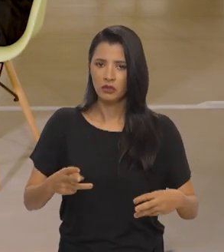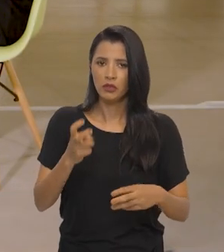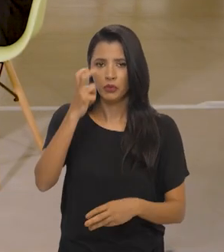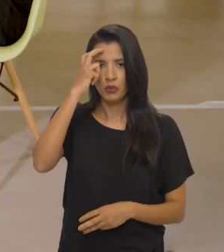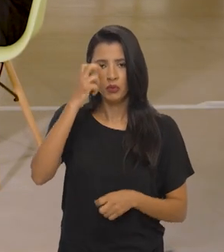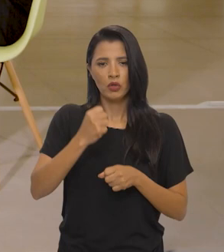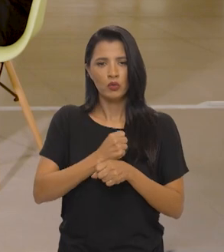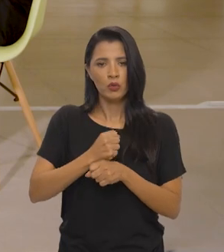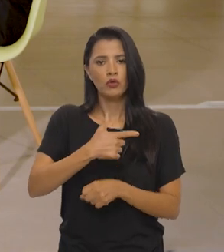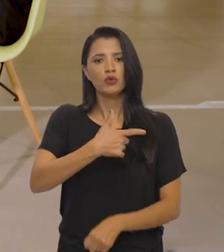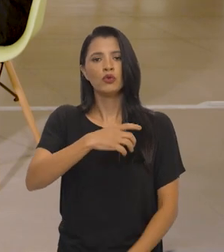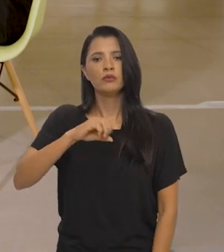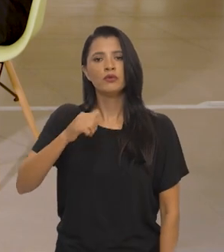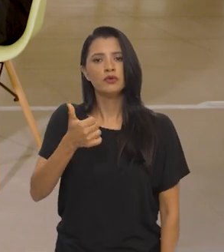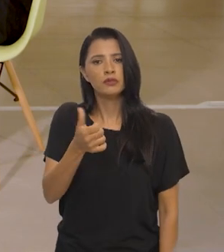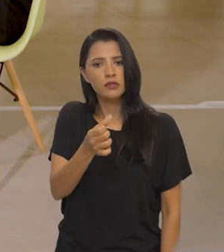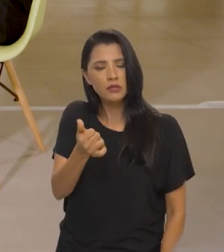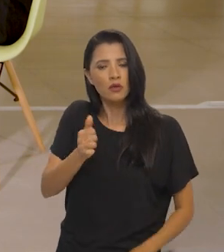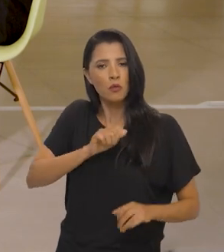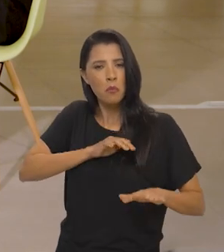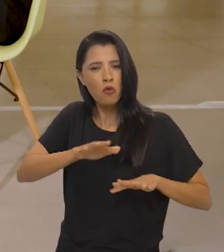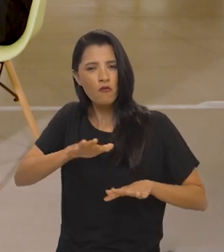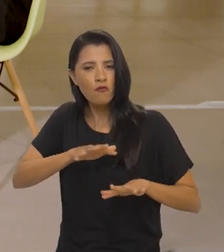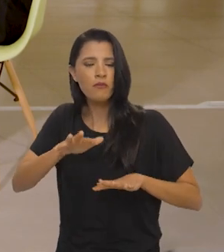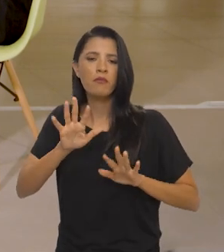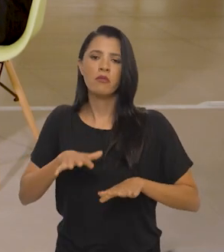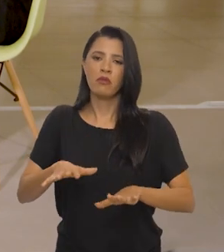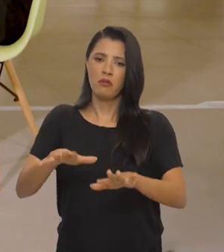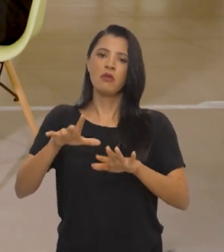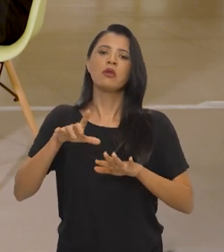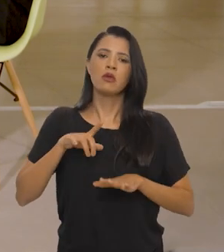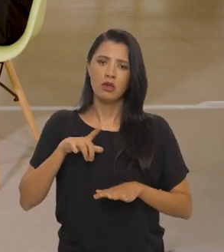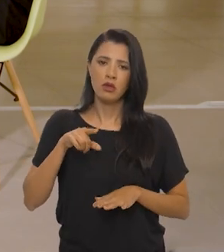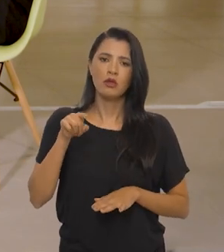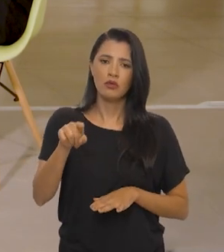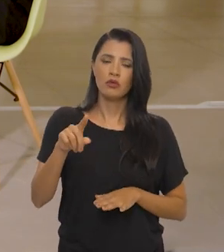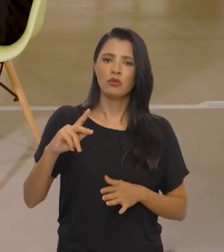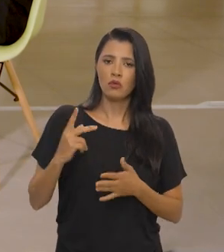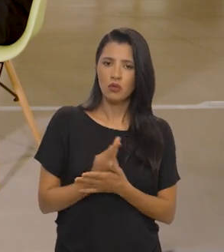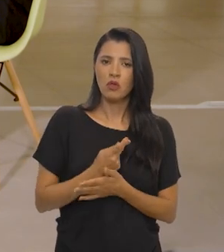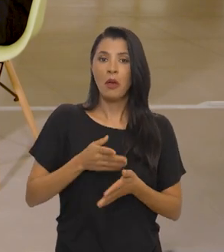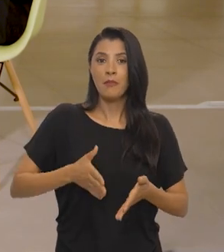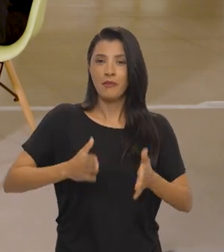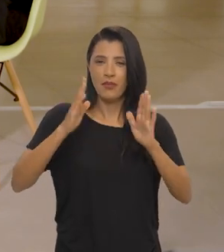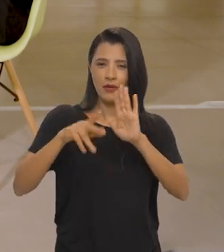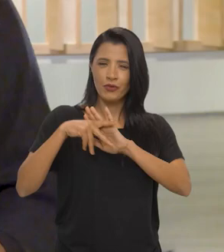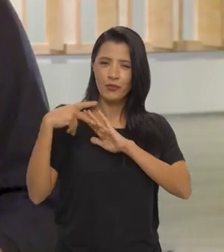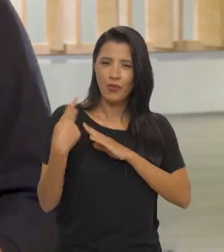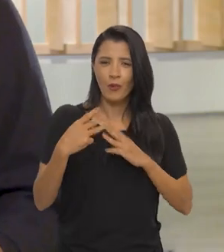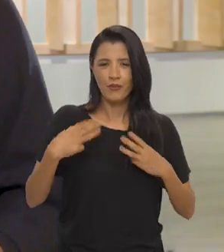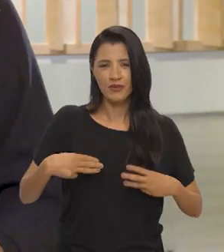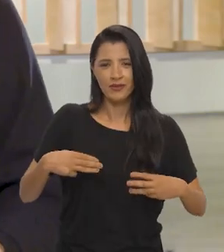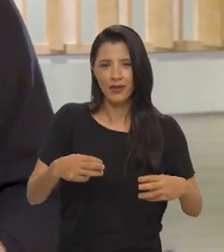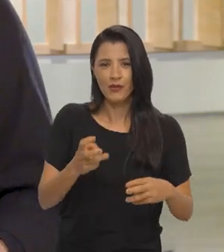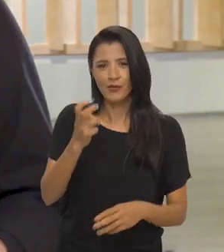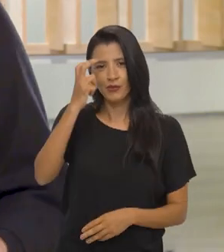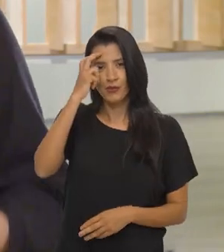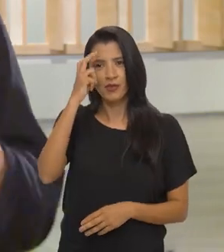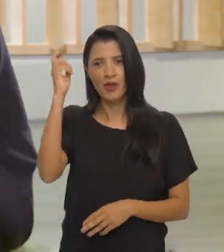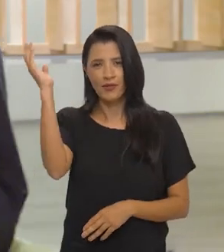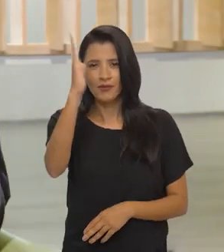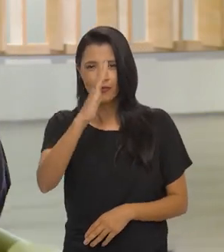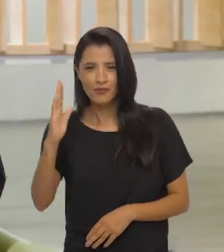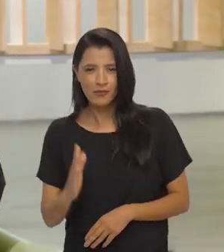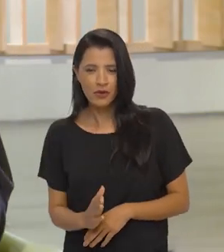do Ministério da Cultura, lá em 2016, num grande movimento que se chamou Culpa Minc, é prédio do Ministério da Cultura de todo o